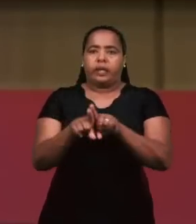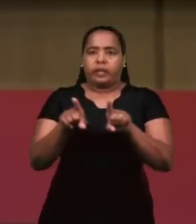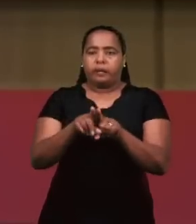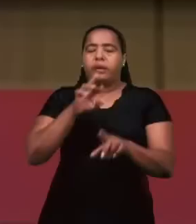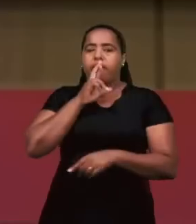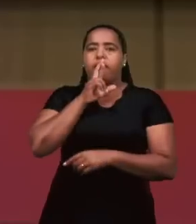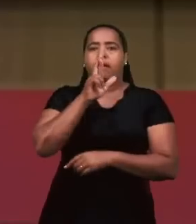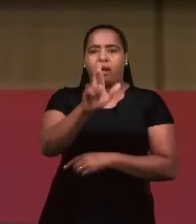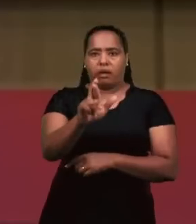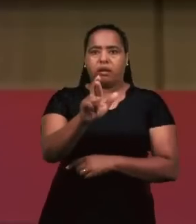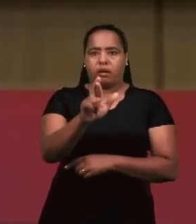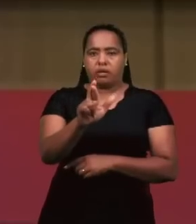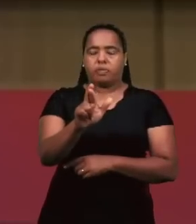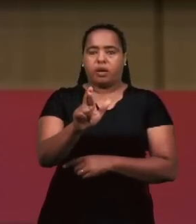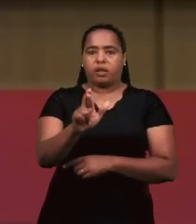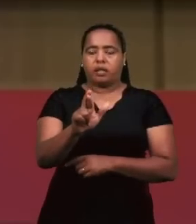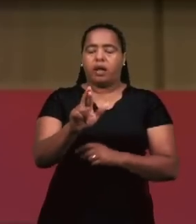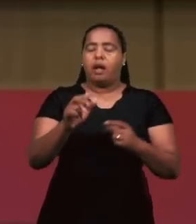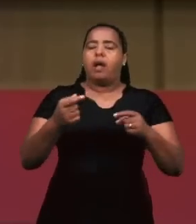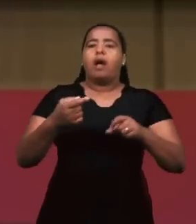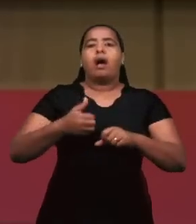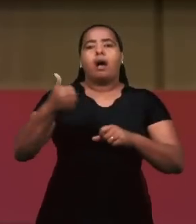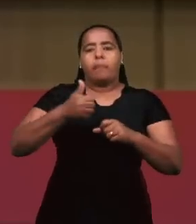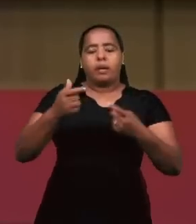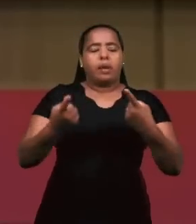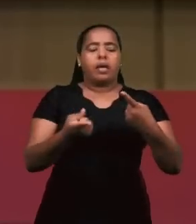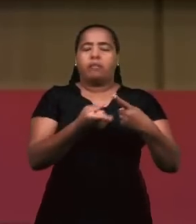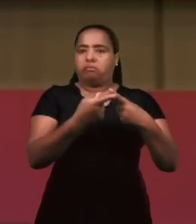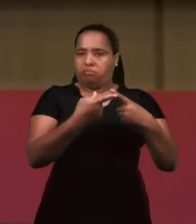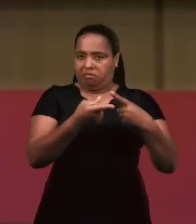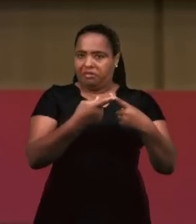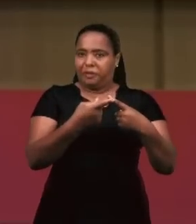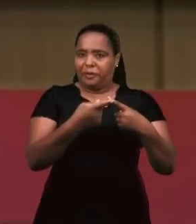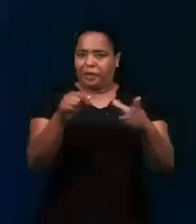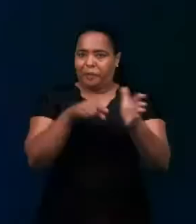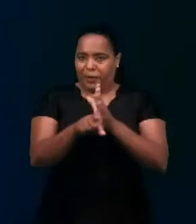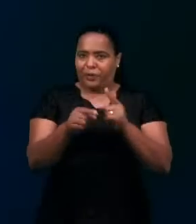resposta a essa primeira parte da primeira pergunta.